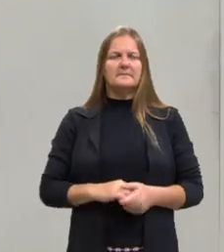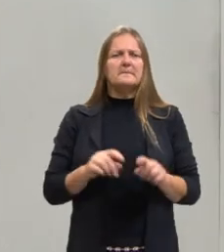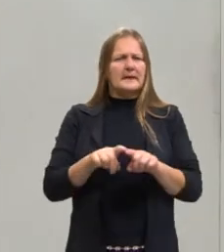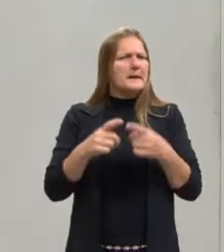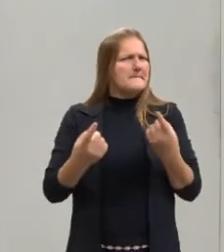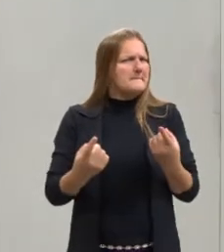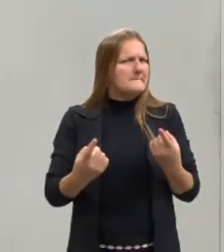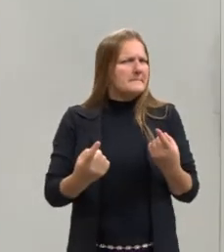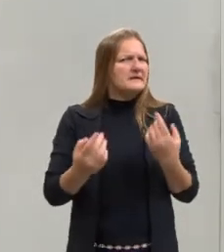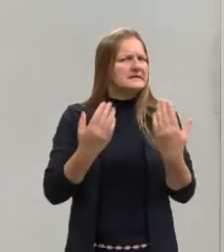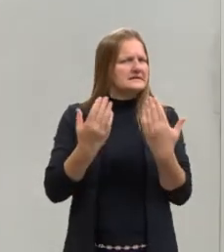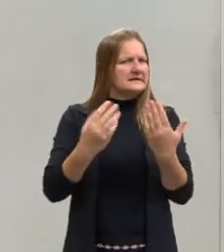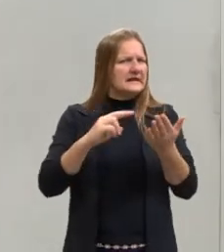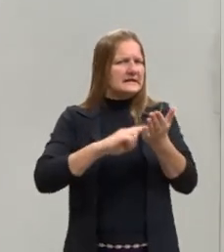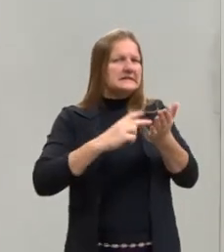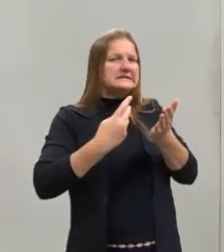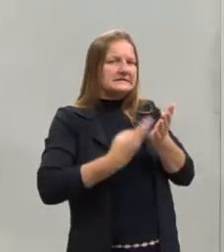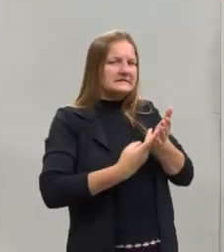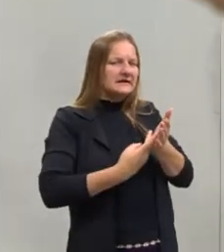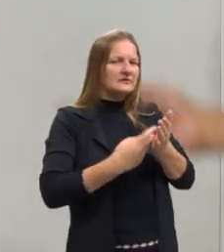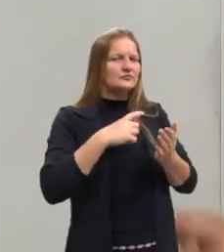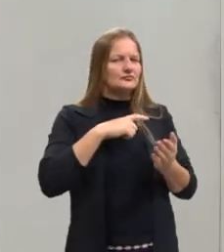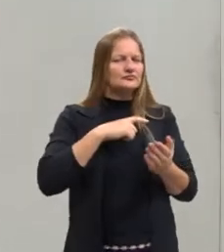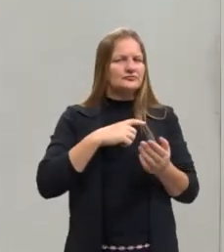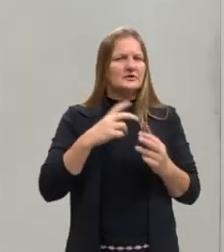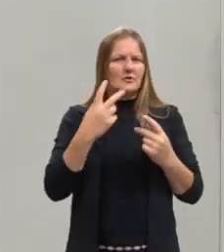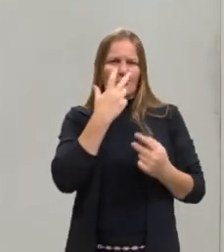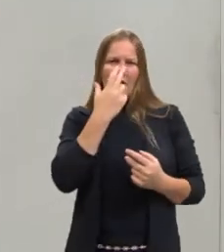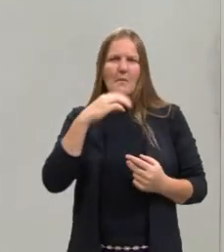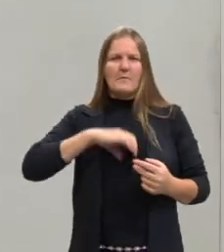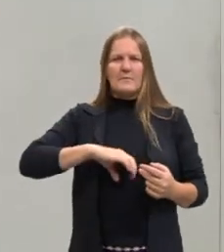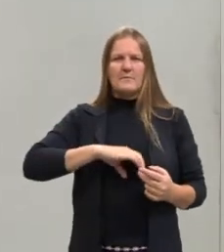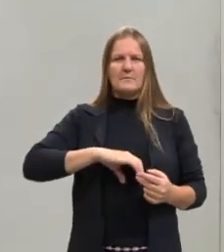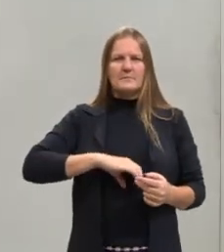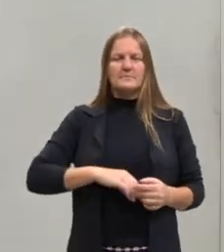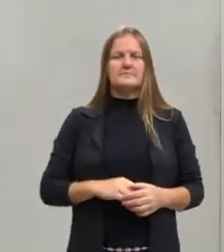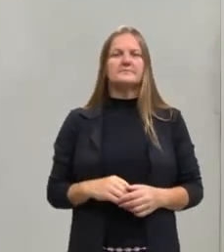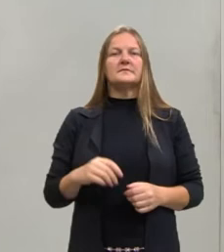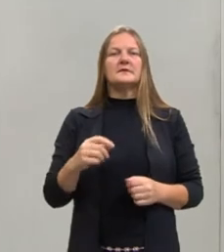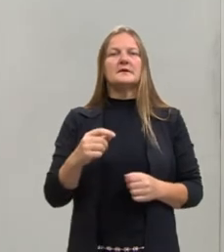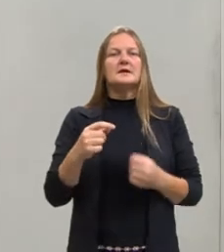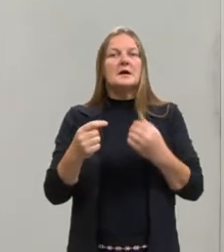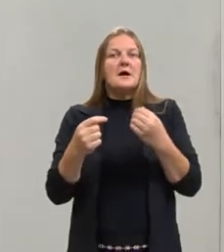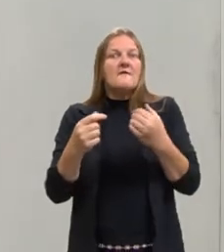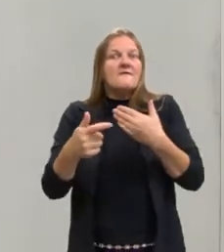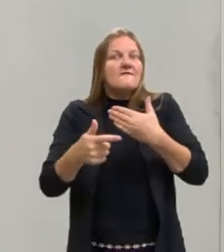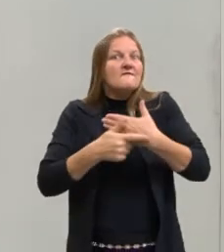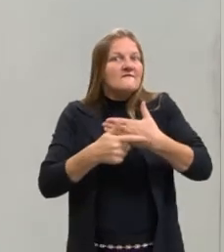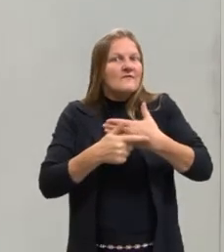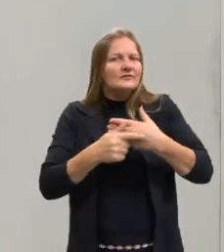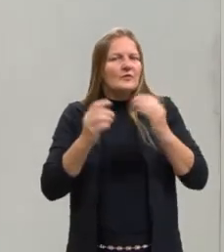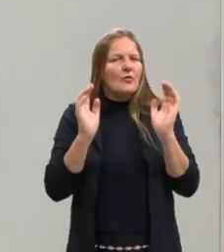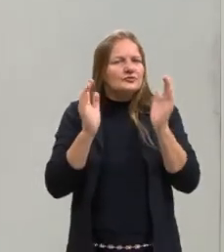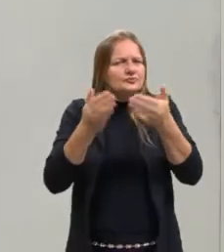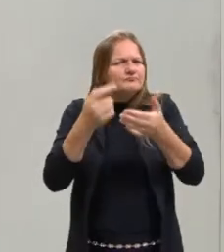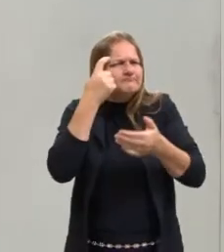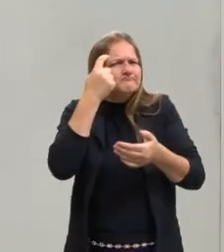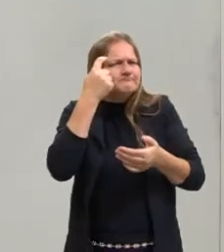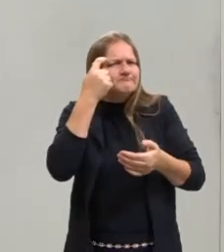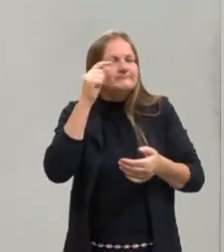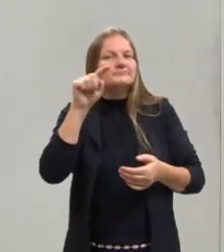será que essas palavras têm o mesmo sentido que em português? Então, esse é o nosso foco de reflexão.